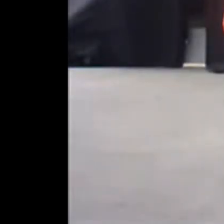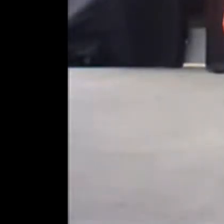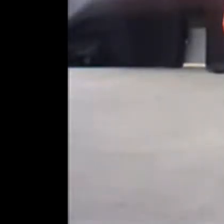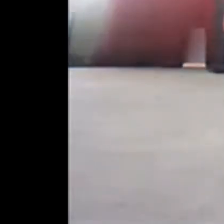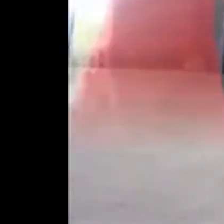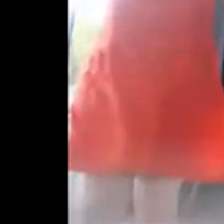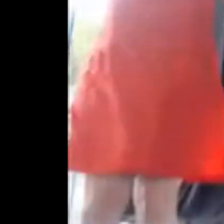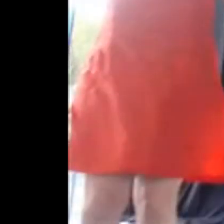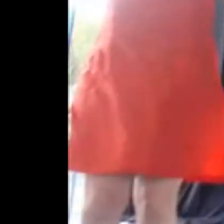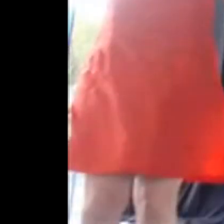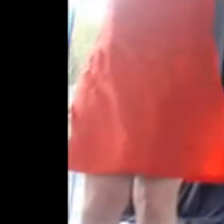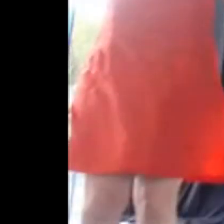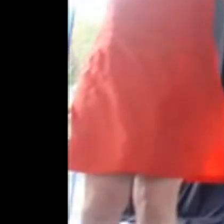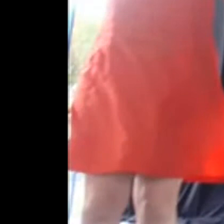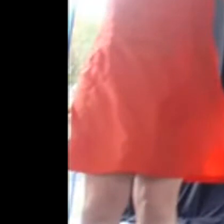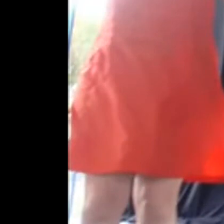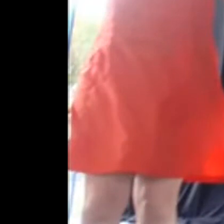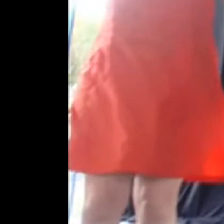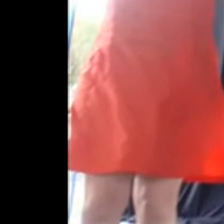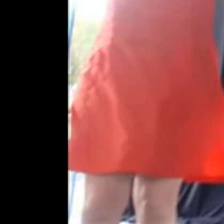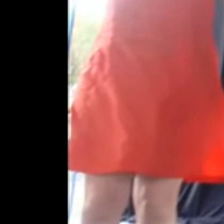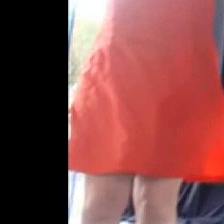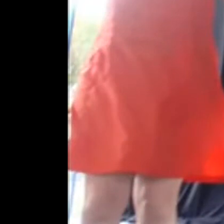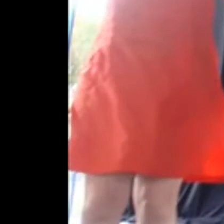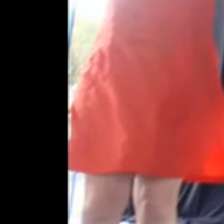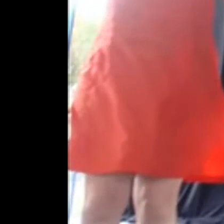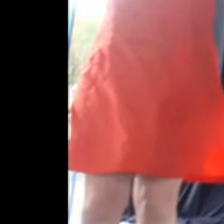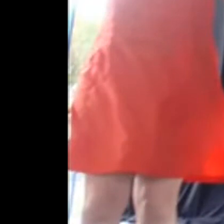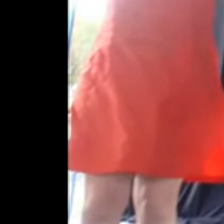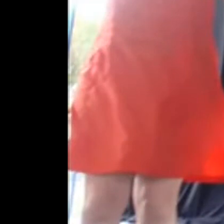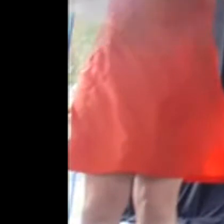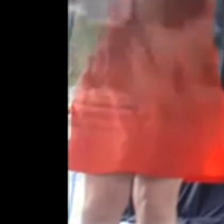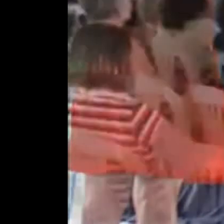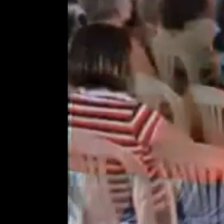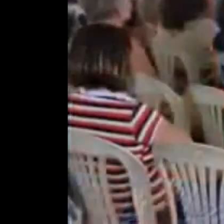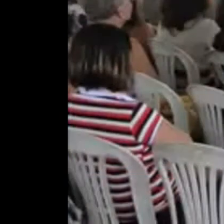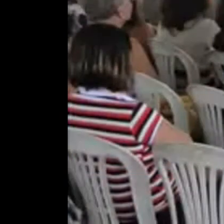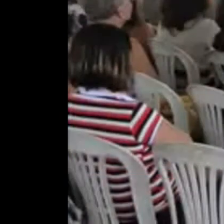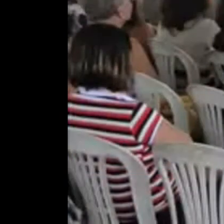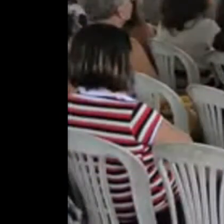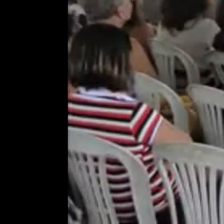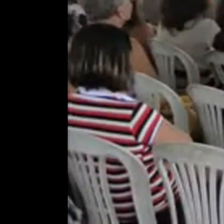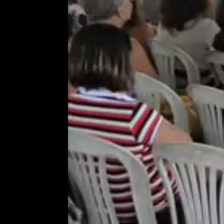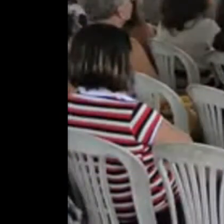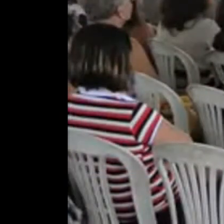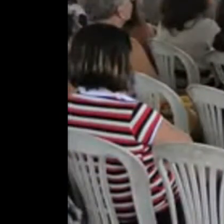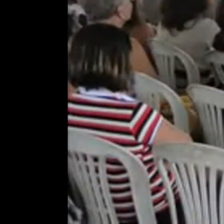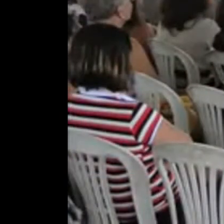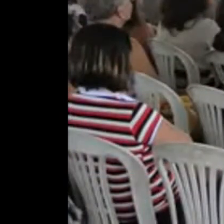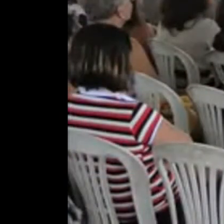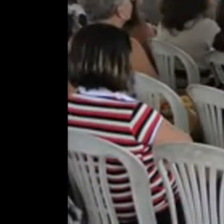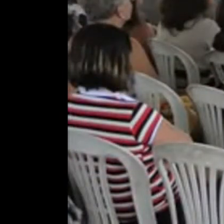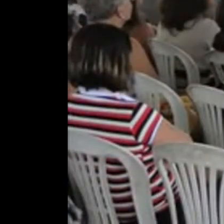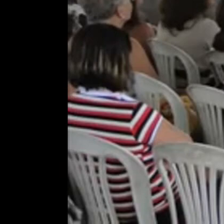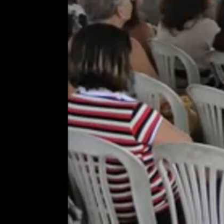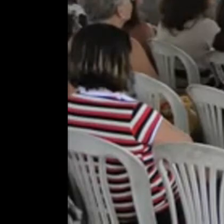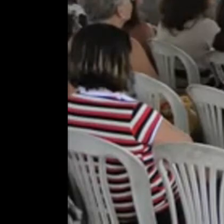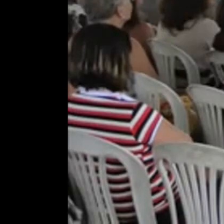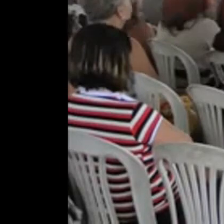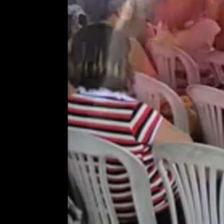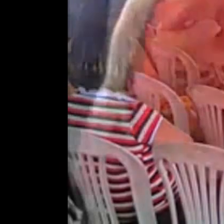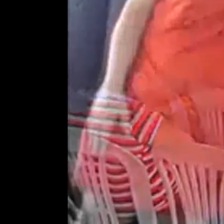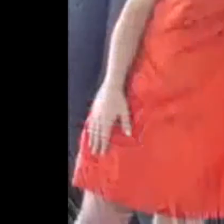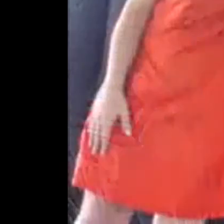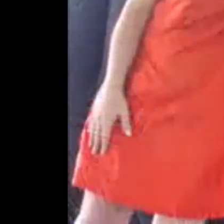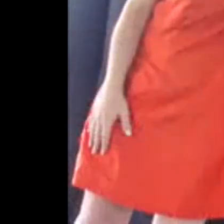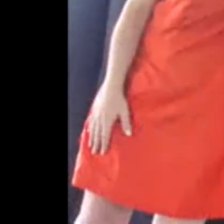peça, ela leva informação através do lúdico, através do humor. A informação que é o surdo, o que é Libras, para